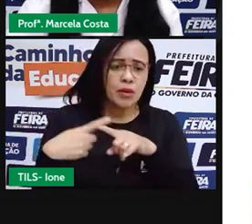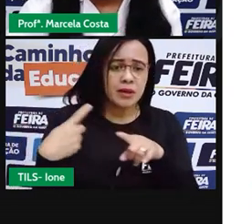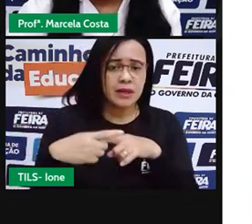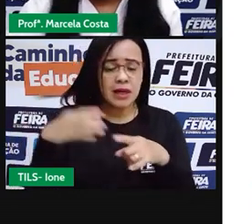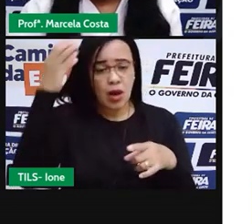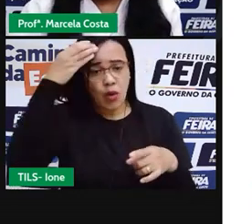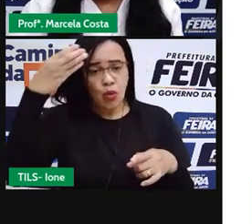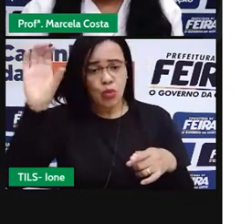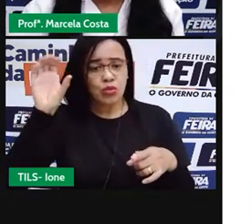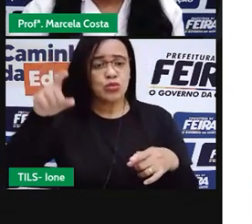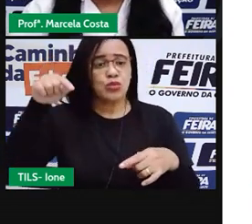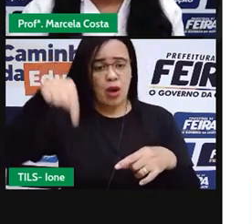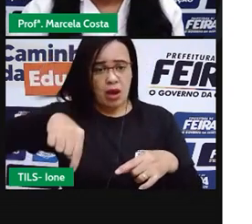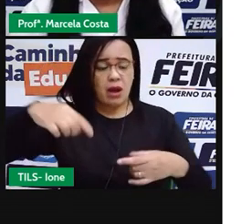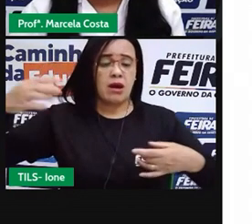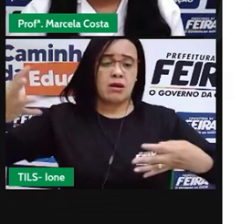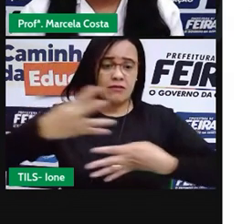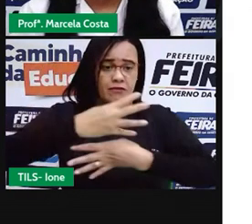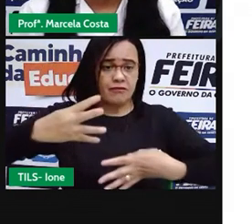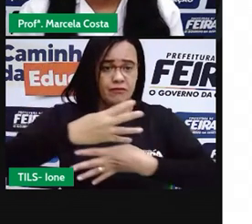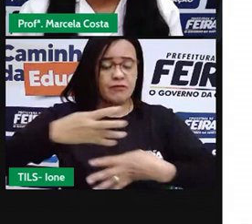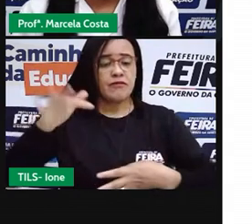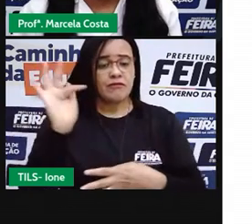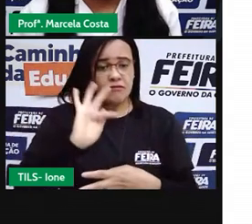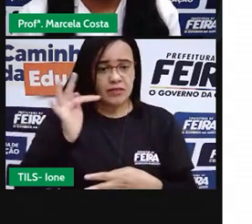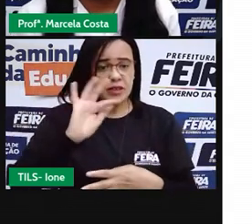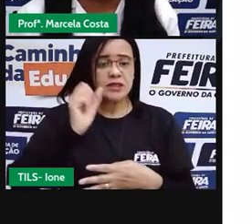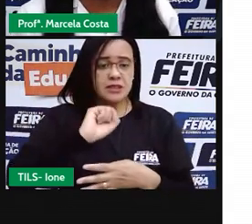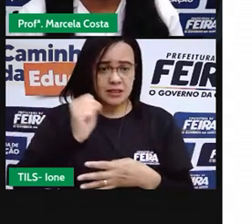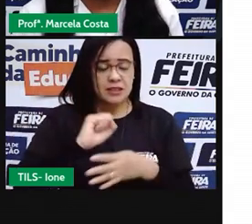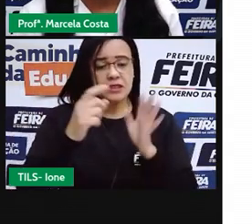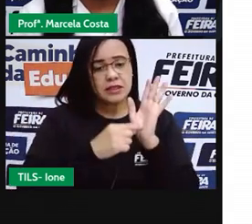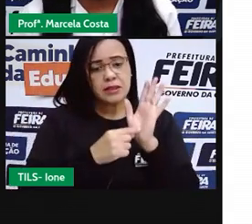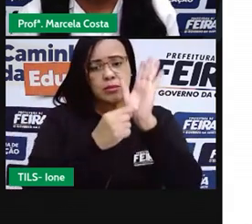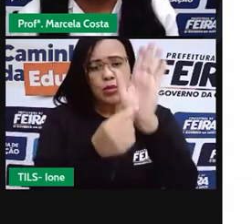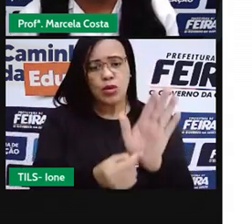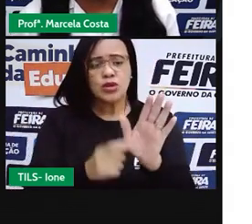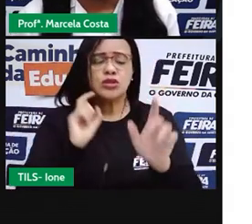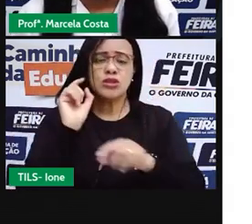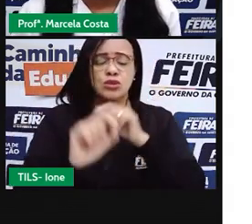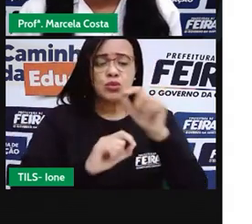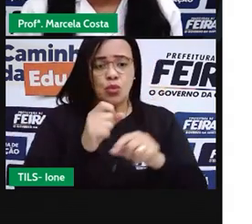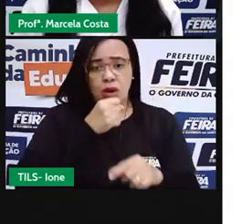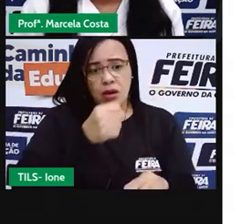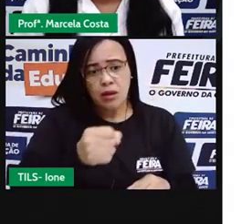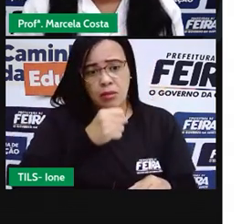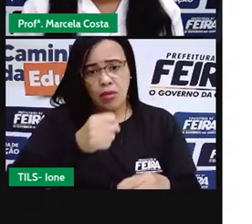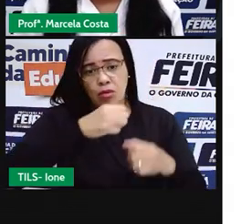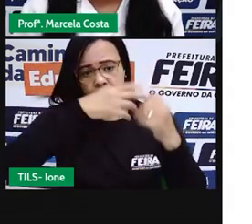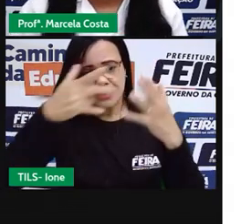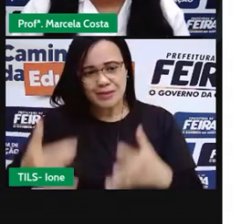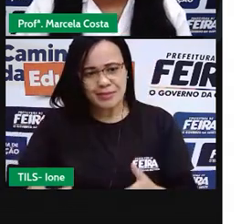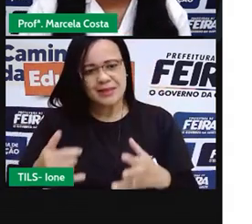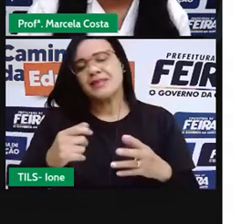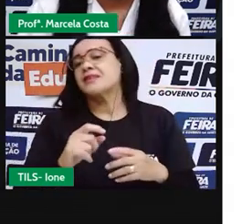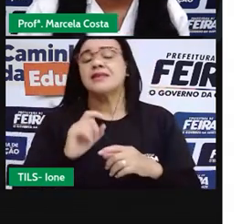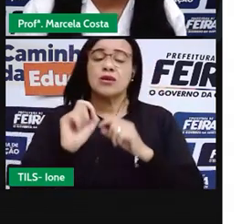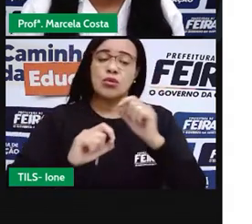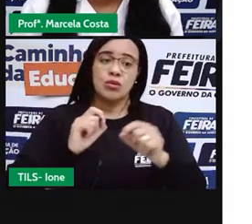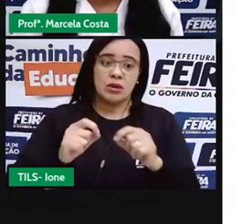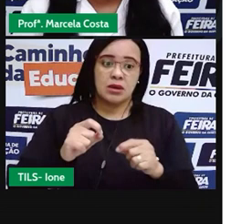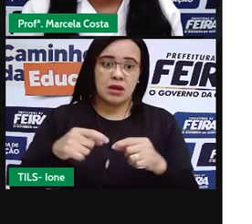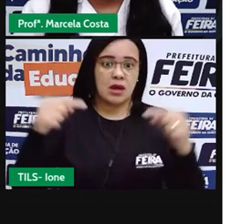cultura da nossa cidade. Eu vou mostrar para vocês agora uma reportagem que fala um pouco da